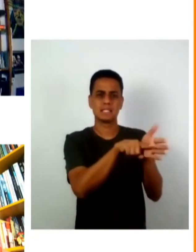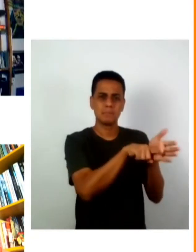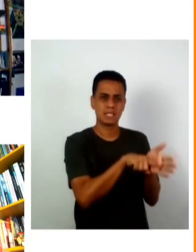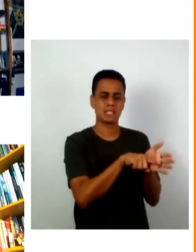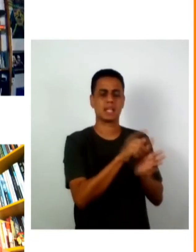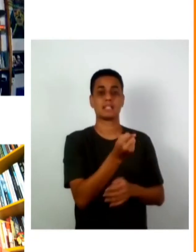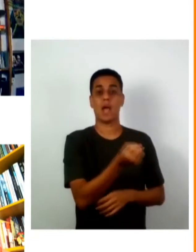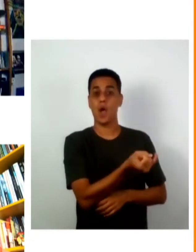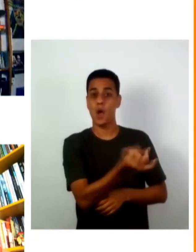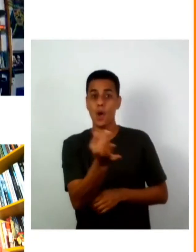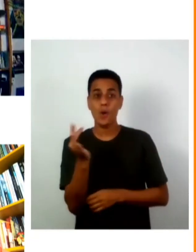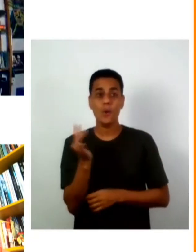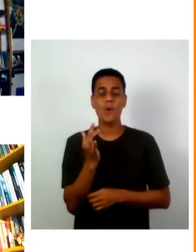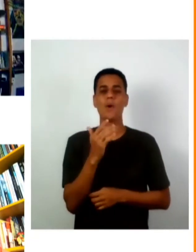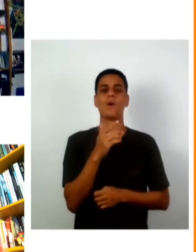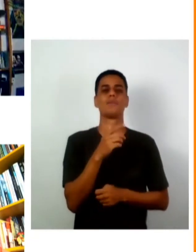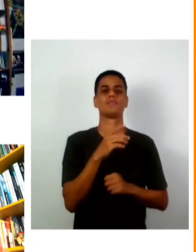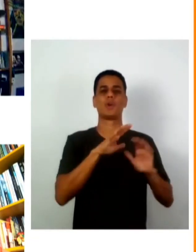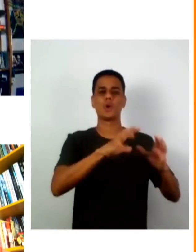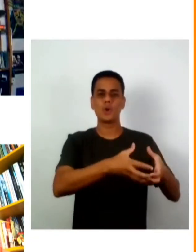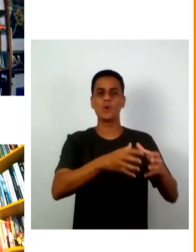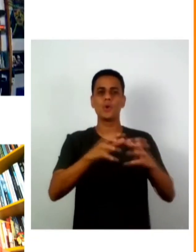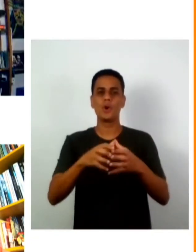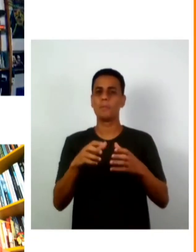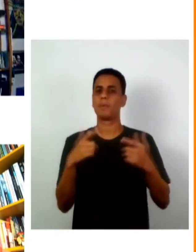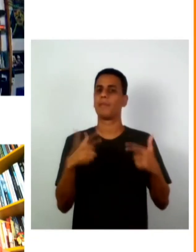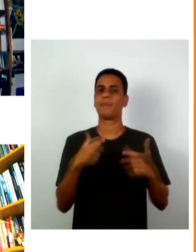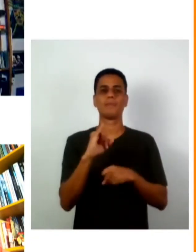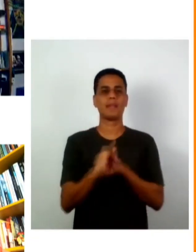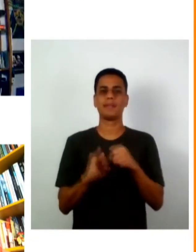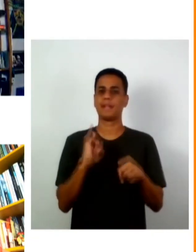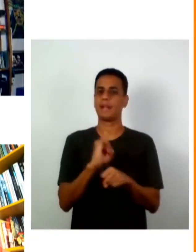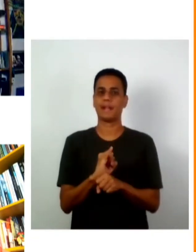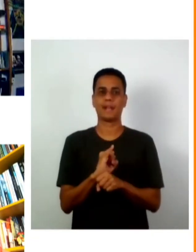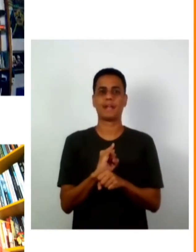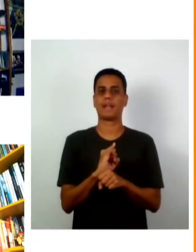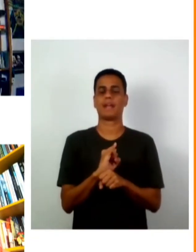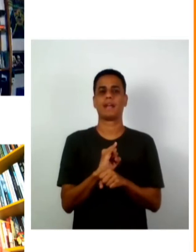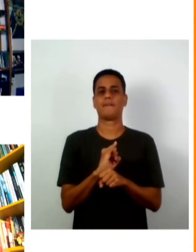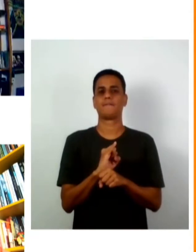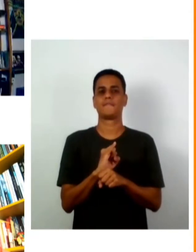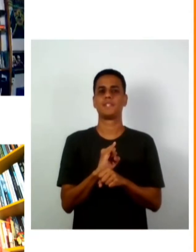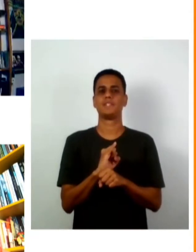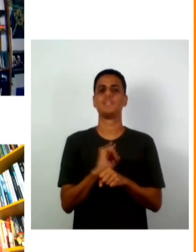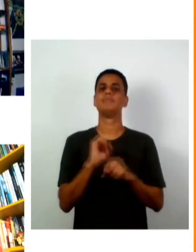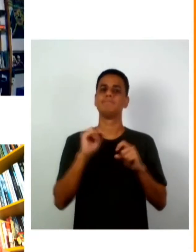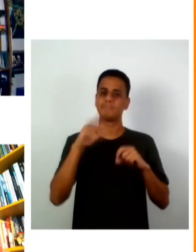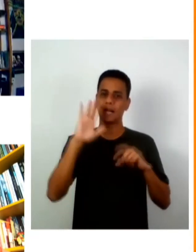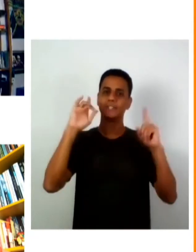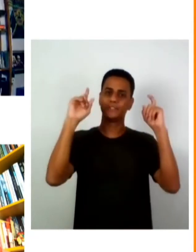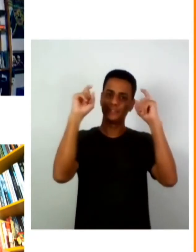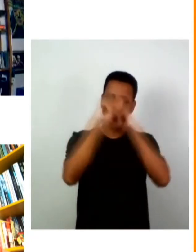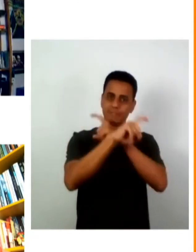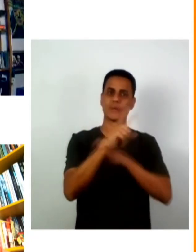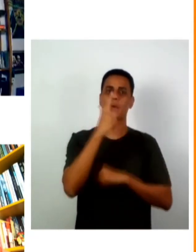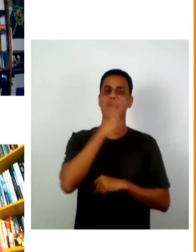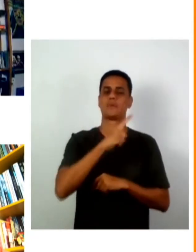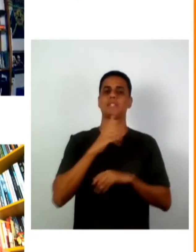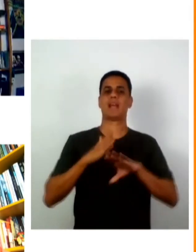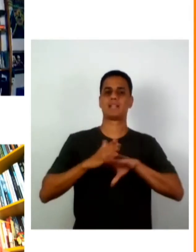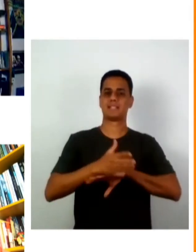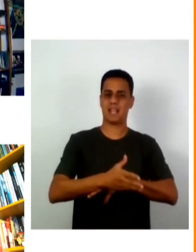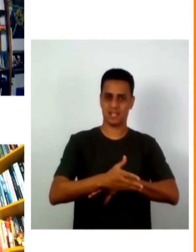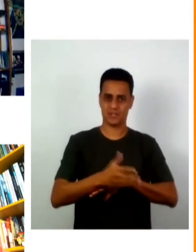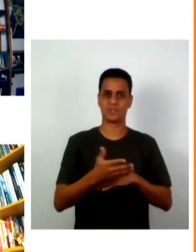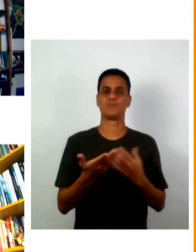tem uma internet que ela não é ela dificulta o acesso e é questão também